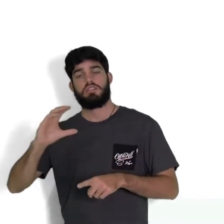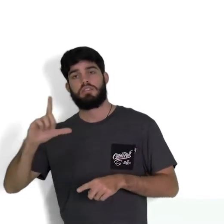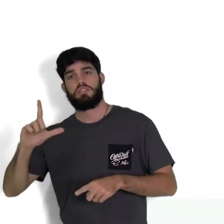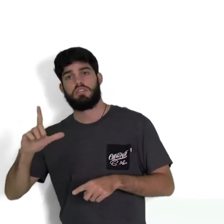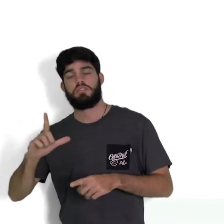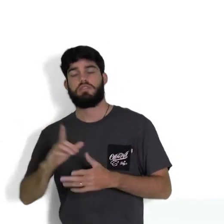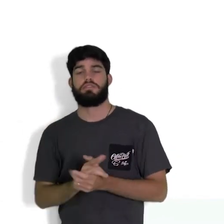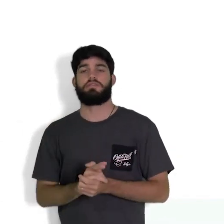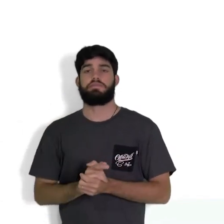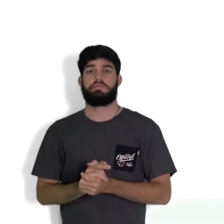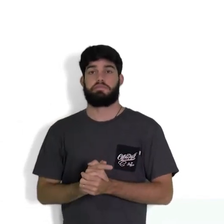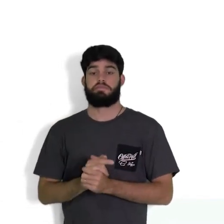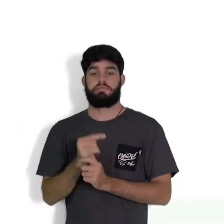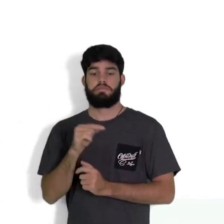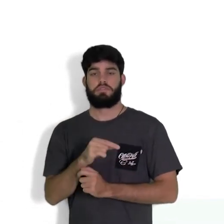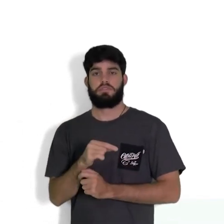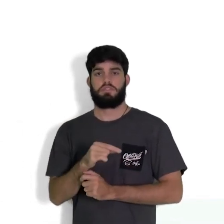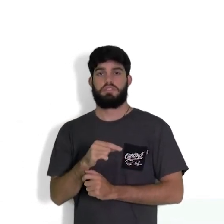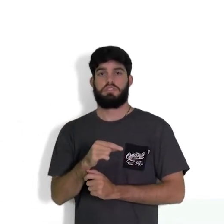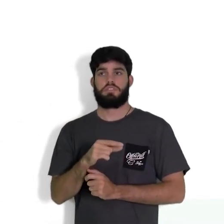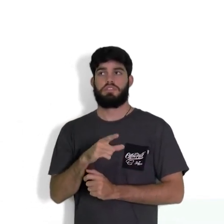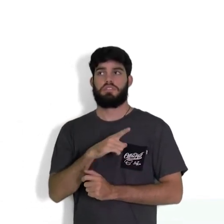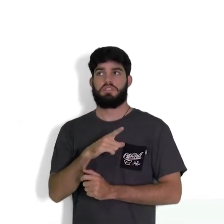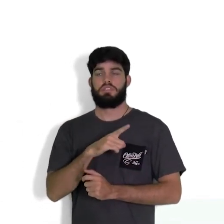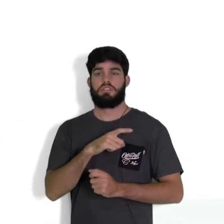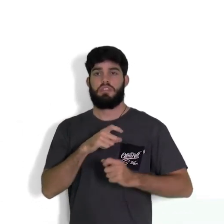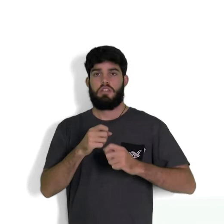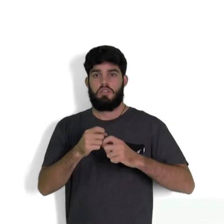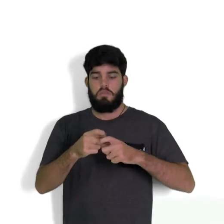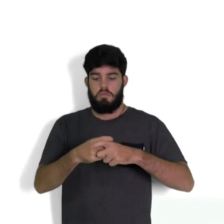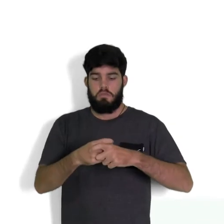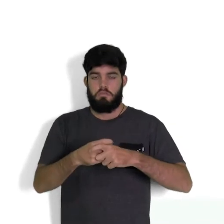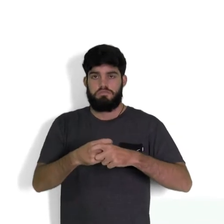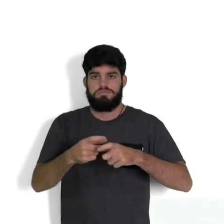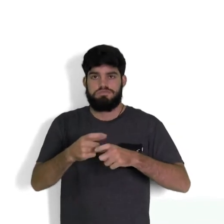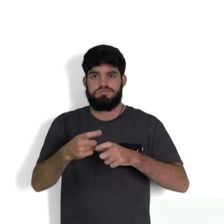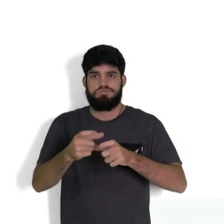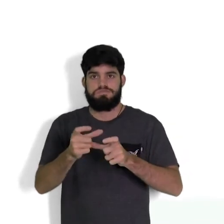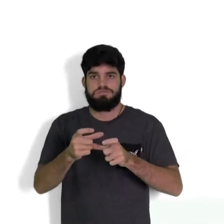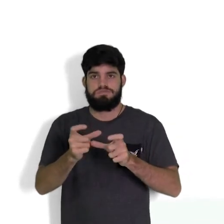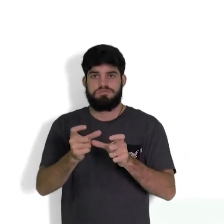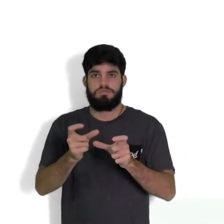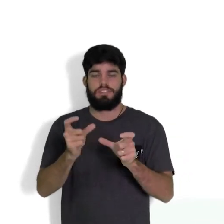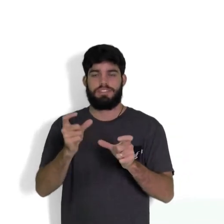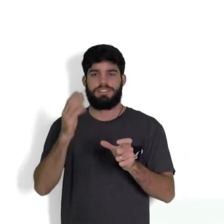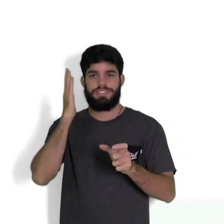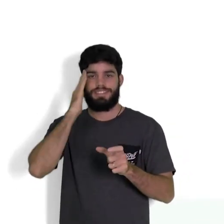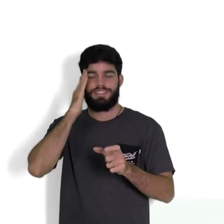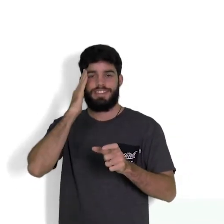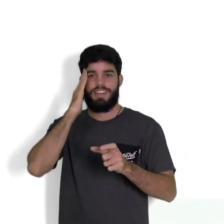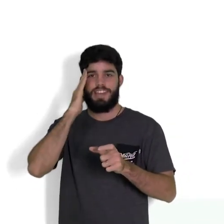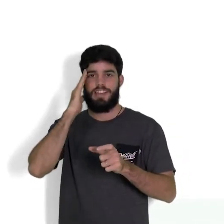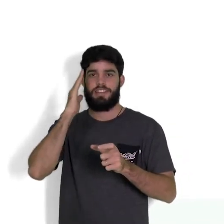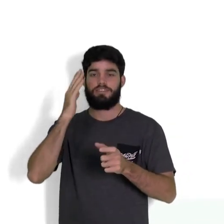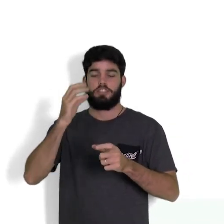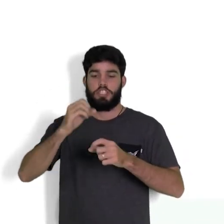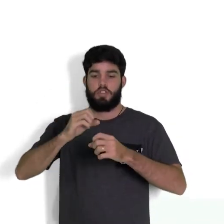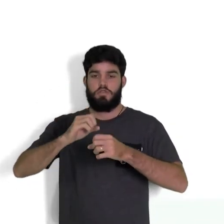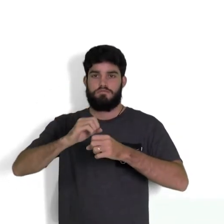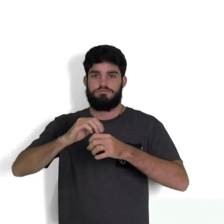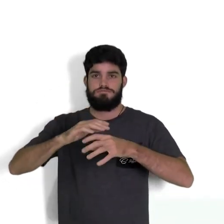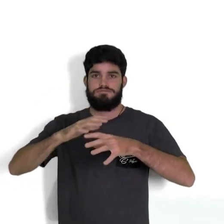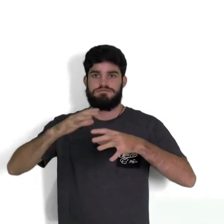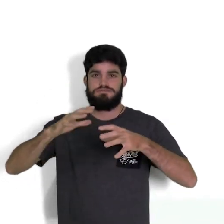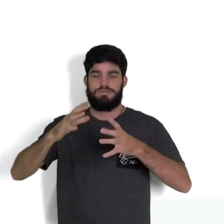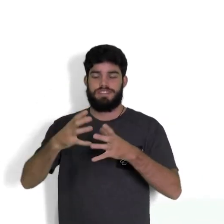amônia, que é um gás, ela tende a pressionar as paredes dessa pilha, e essa pilha, com